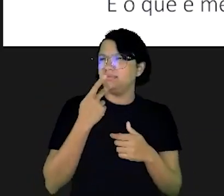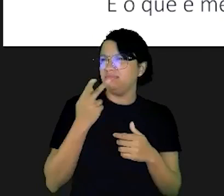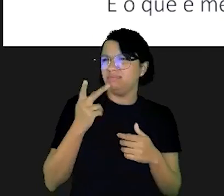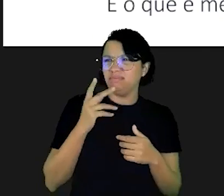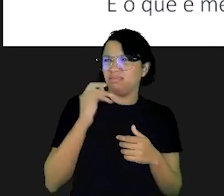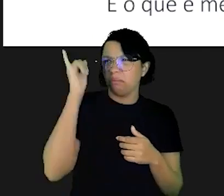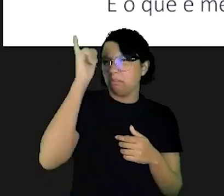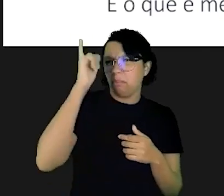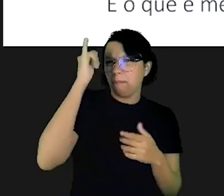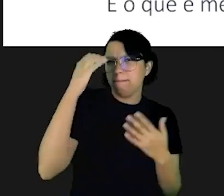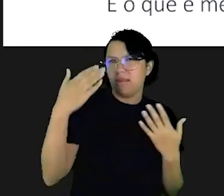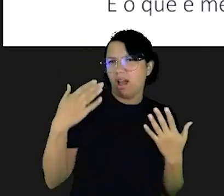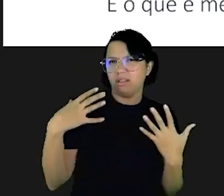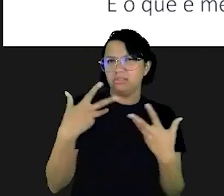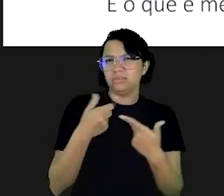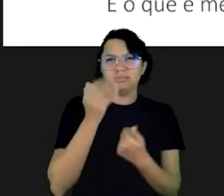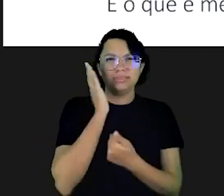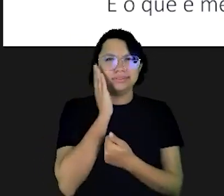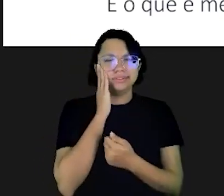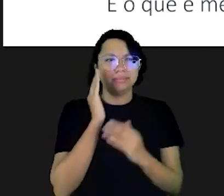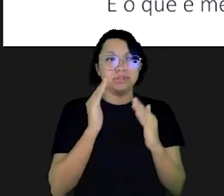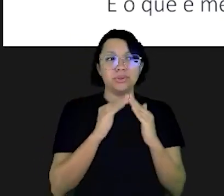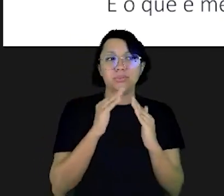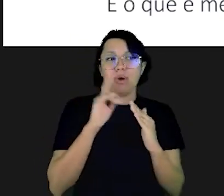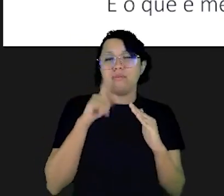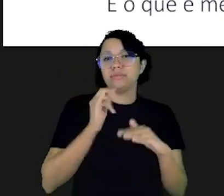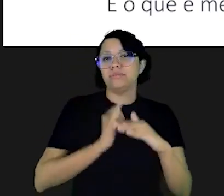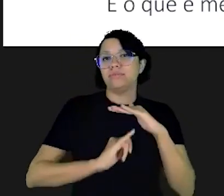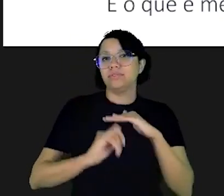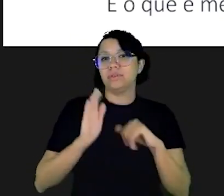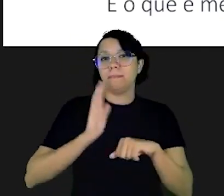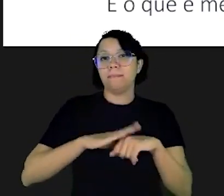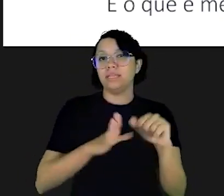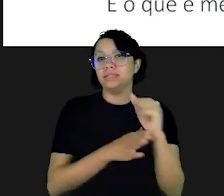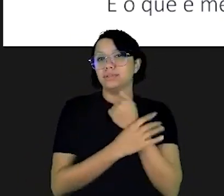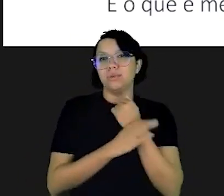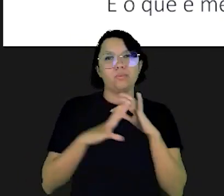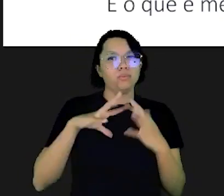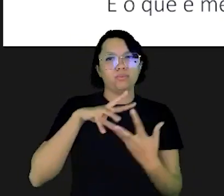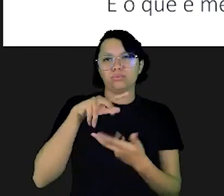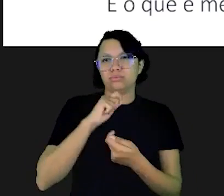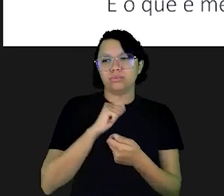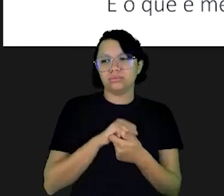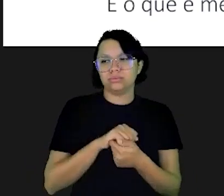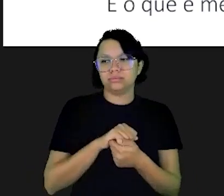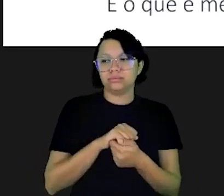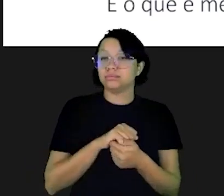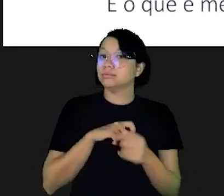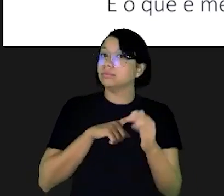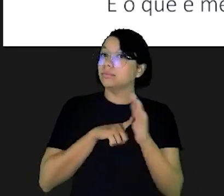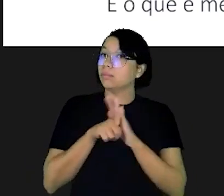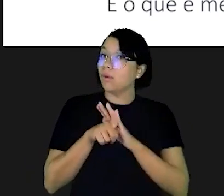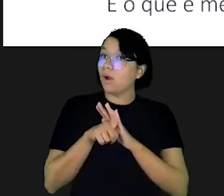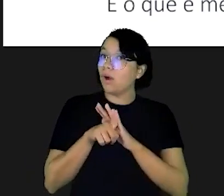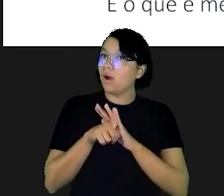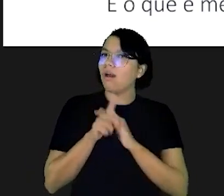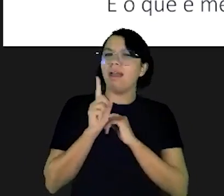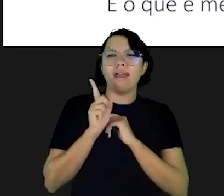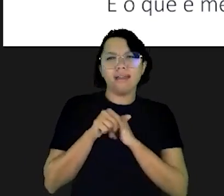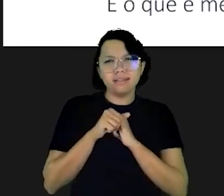João mas você está falando uma tolice todo mundo sabe que imóveis são o investimento mais seguro do mundo